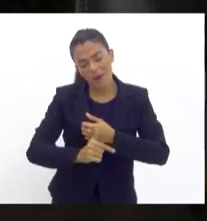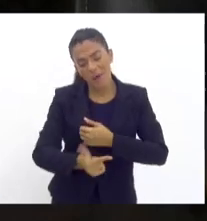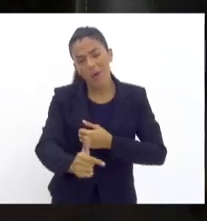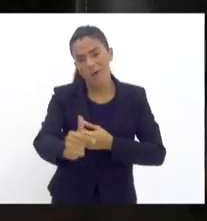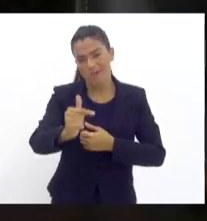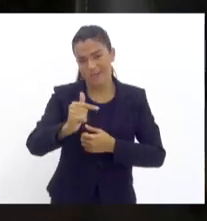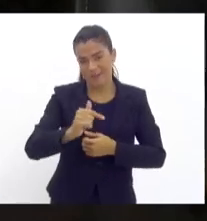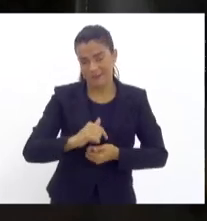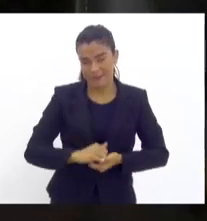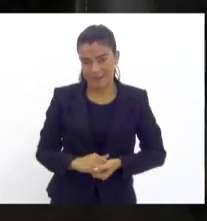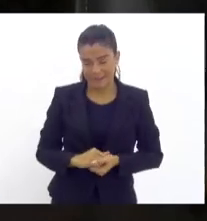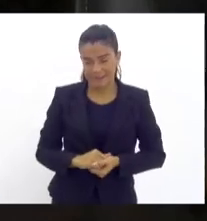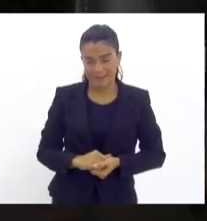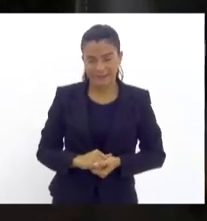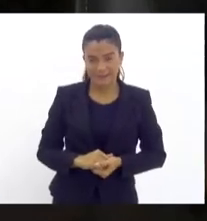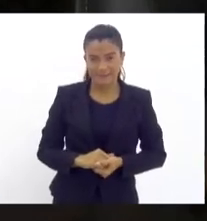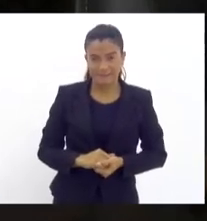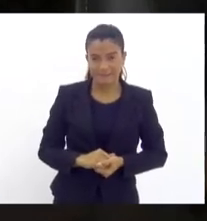consequências?